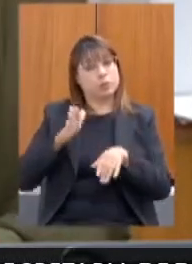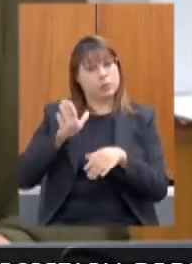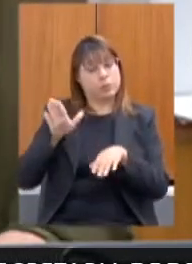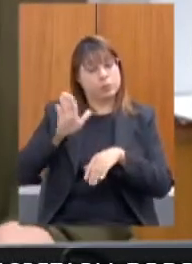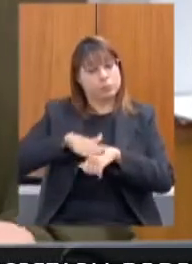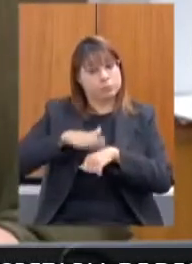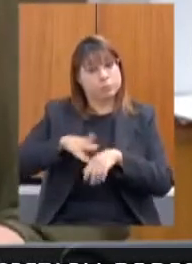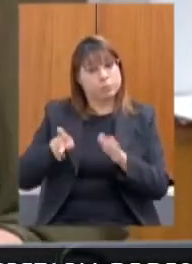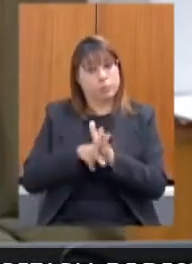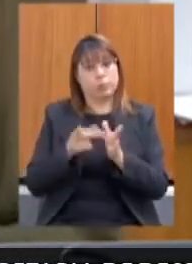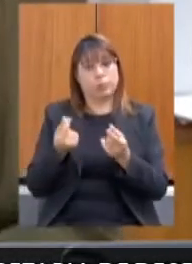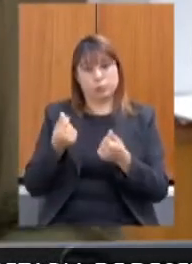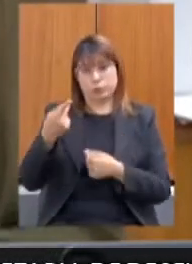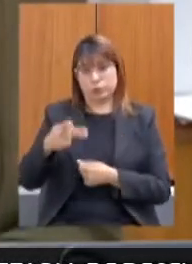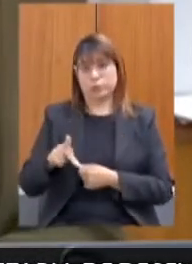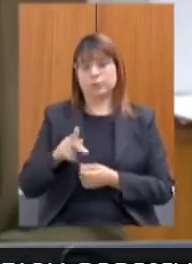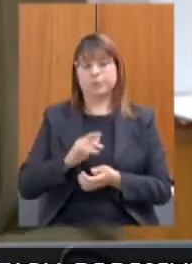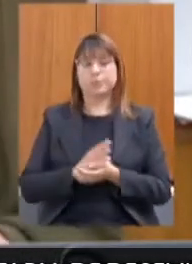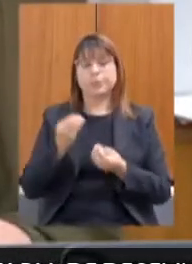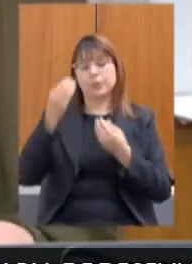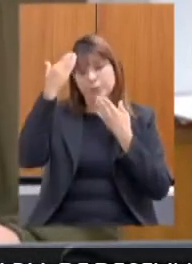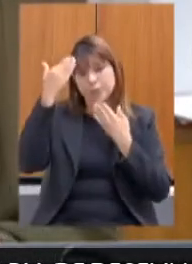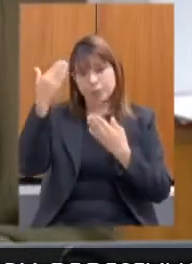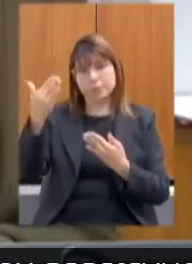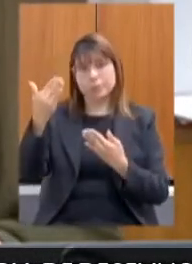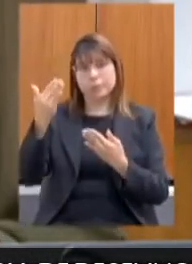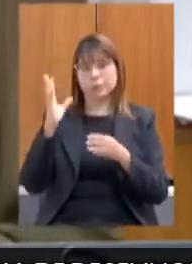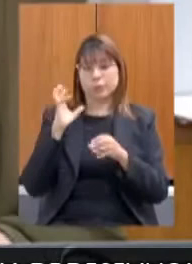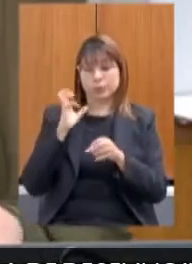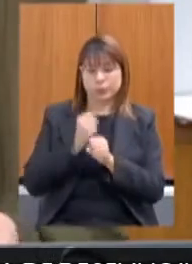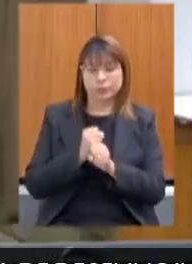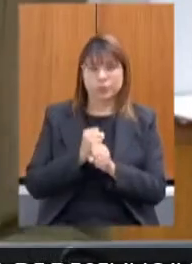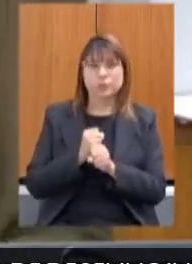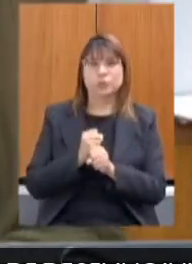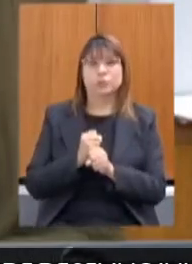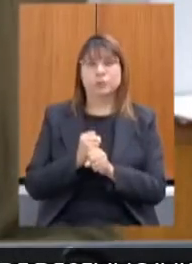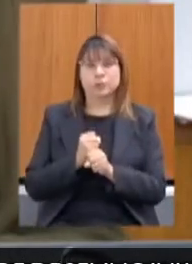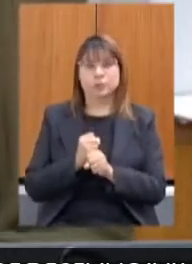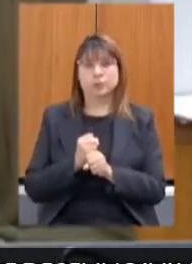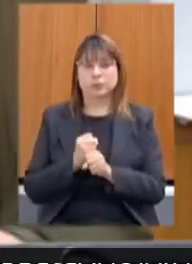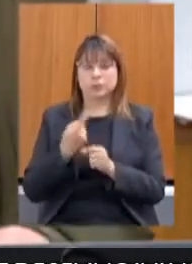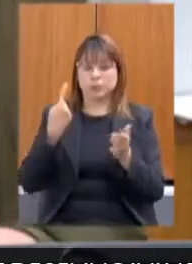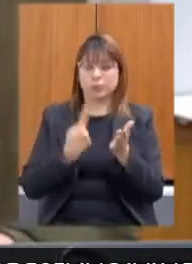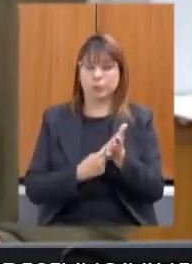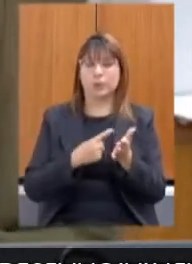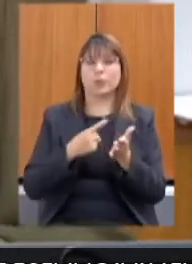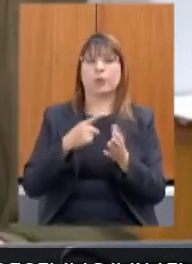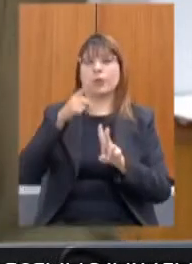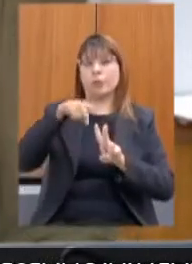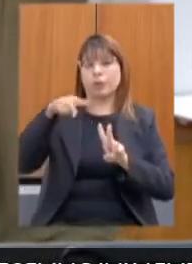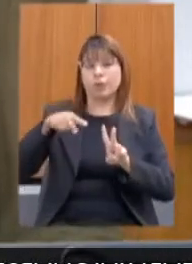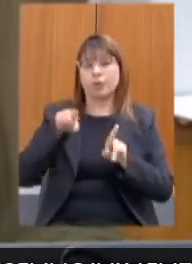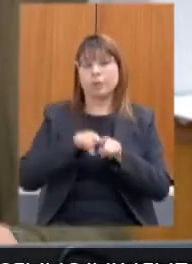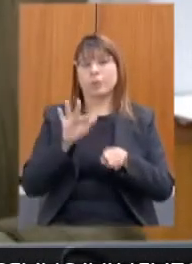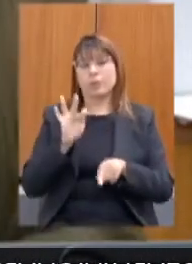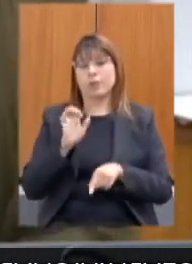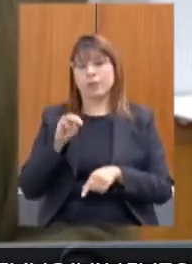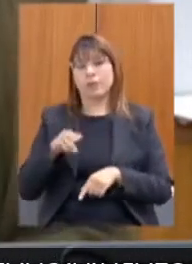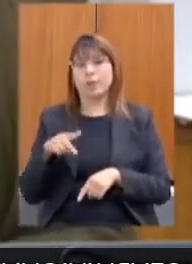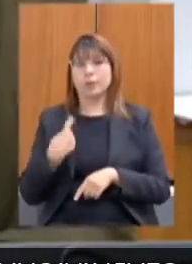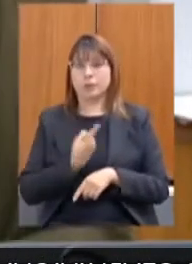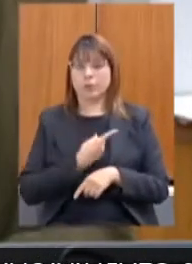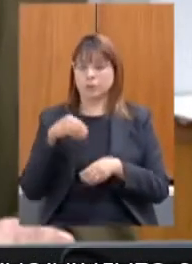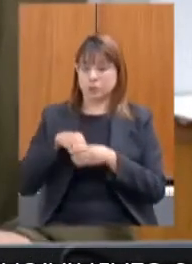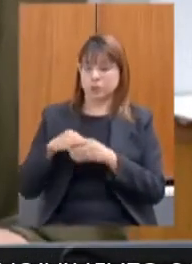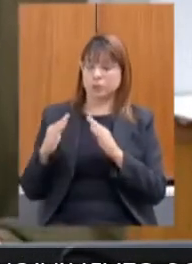renda. Muito obrigada pelas contas, a questão do acordo da Vale, do FEM, nós estamos começando a discutir isso